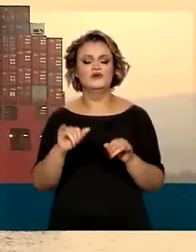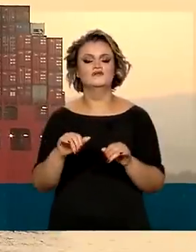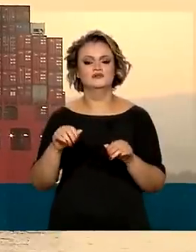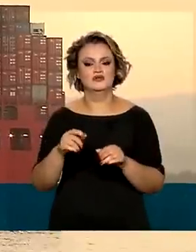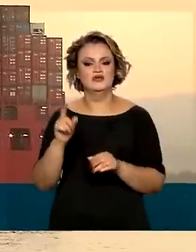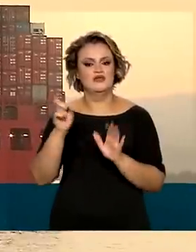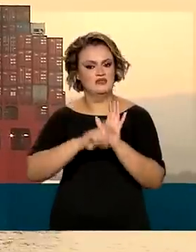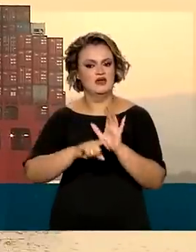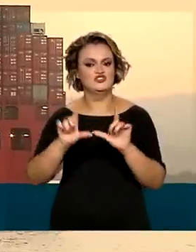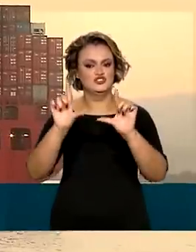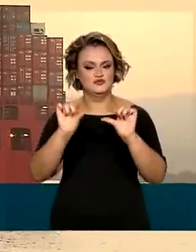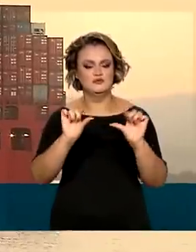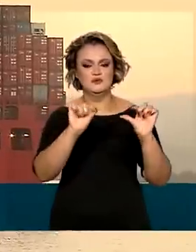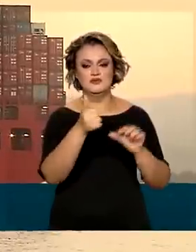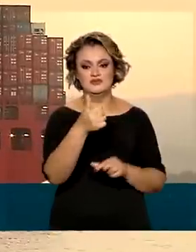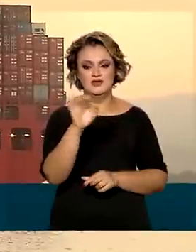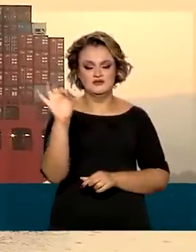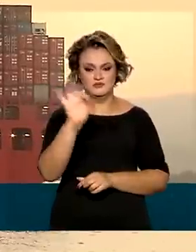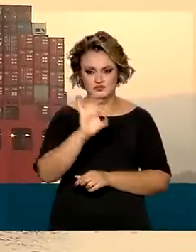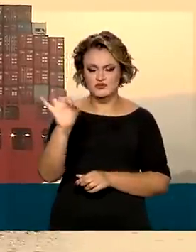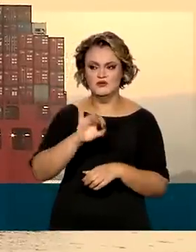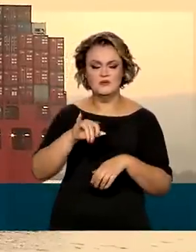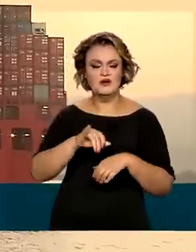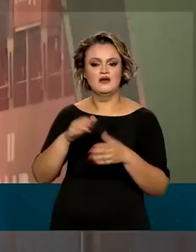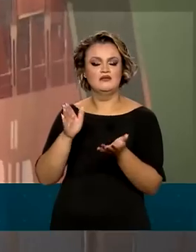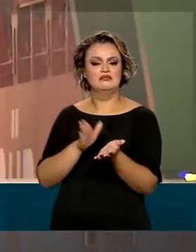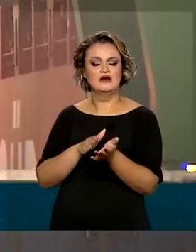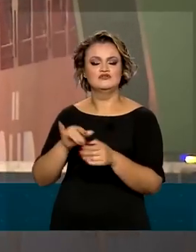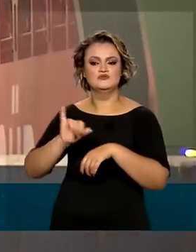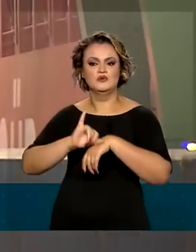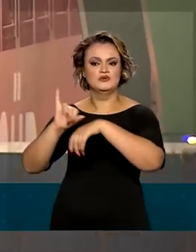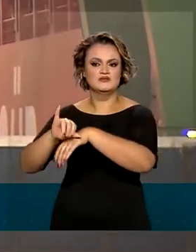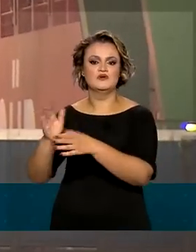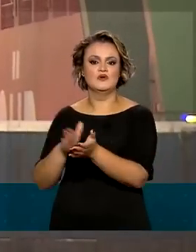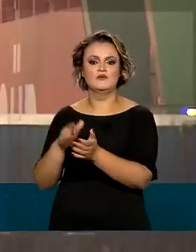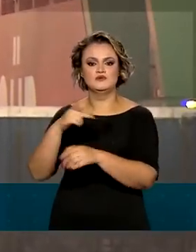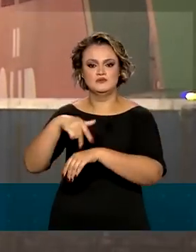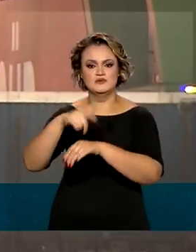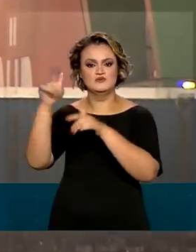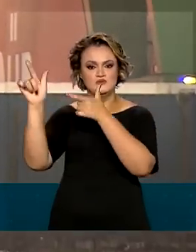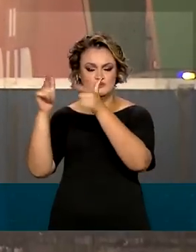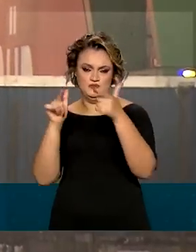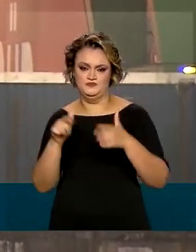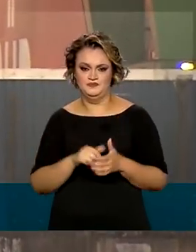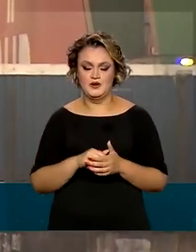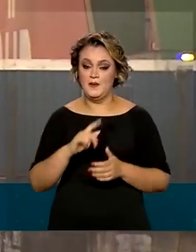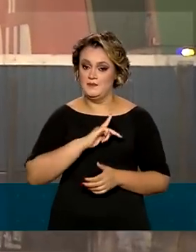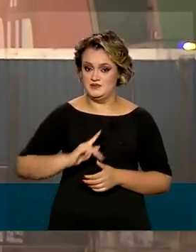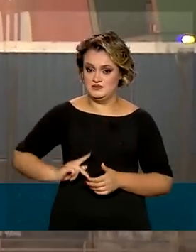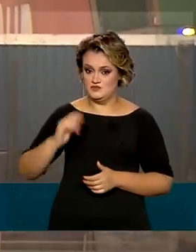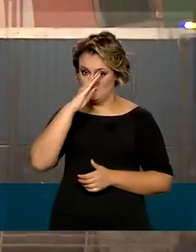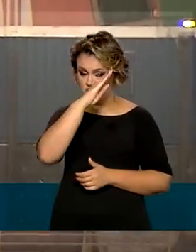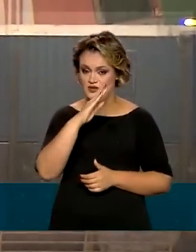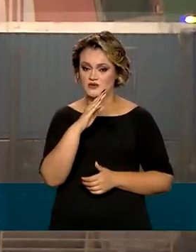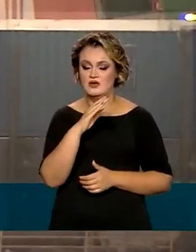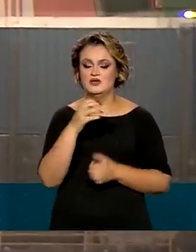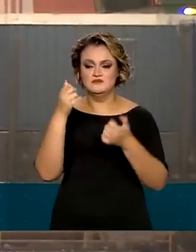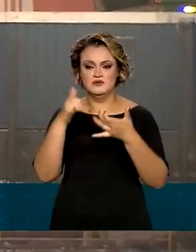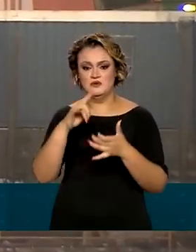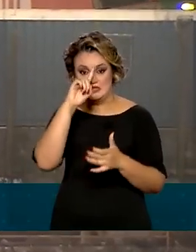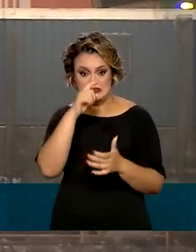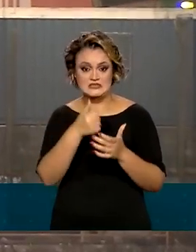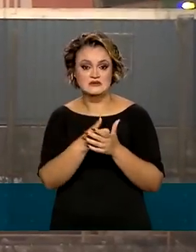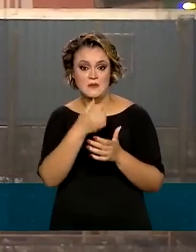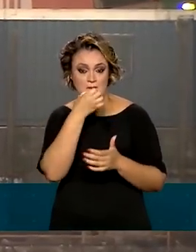% das alíquotas de importação cobradas de outros países. Para o presidente Jair Bolsonaro, a medida